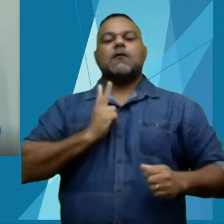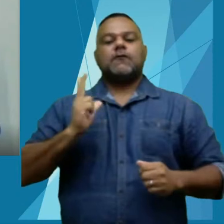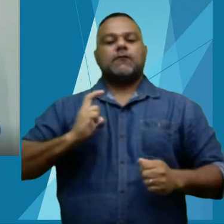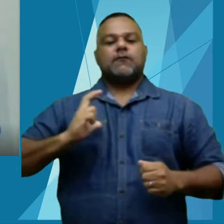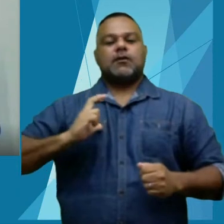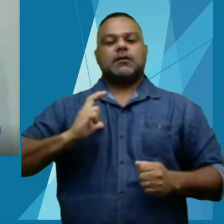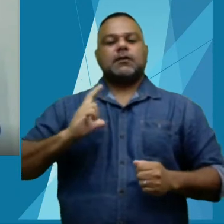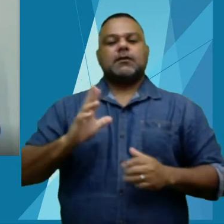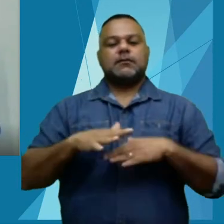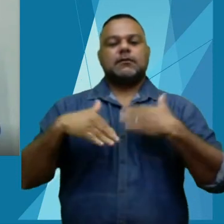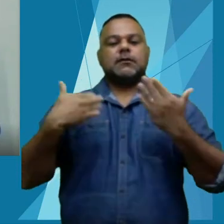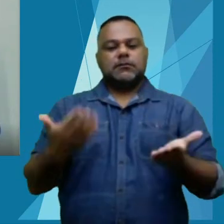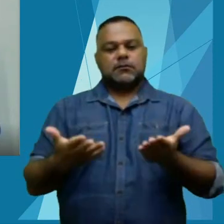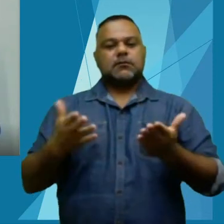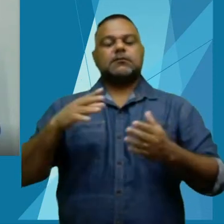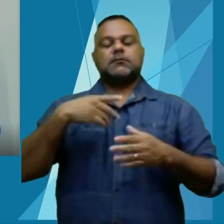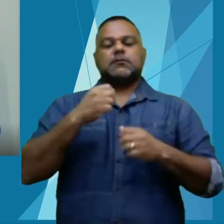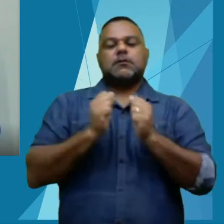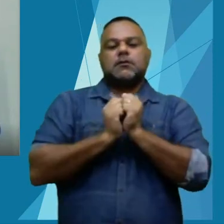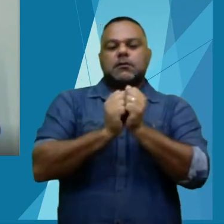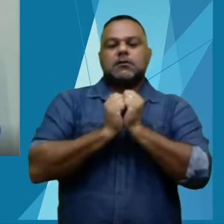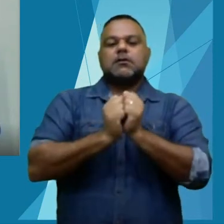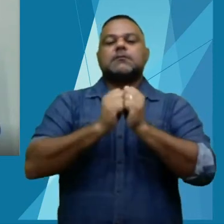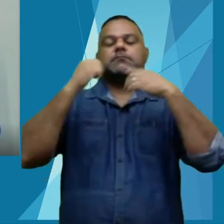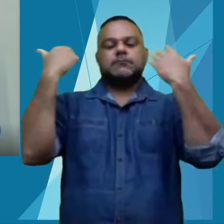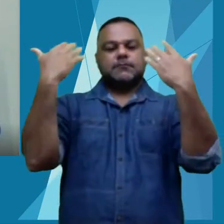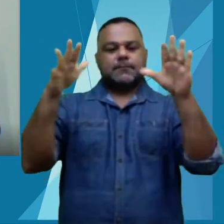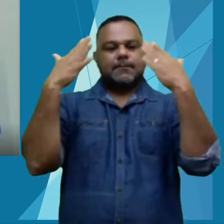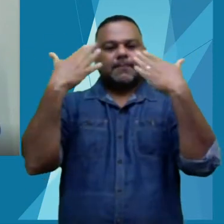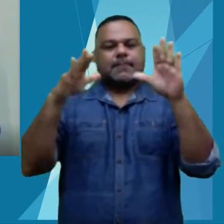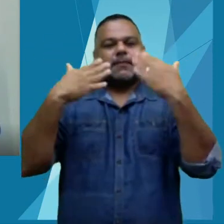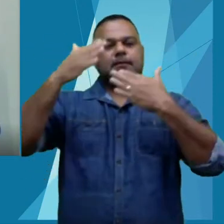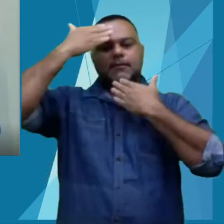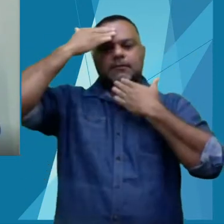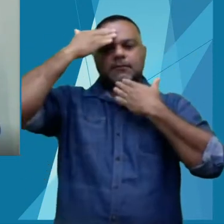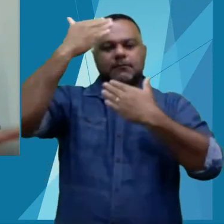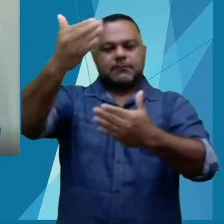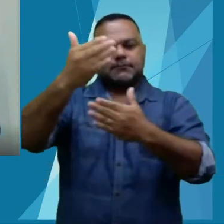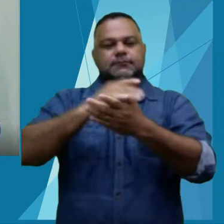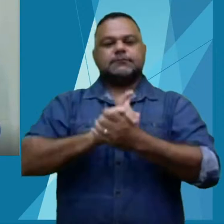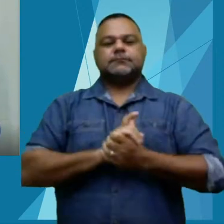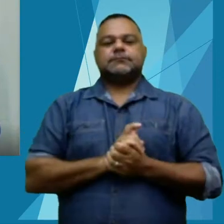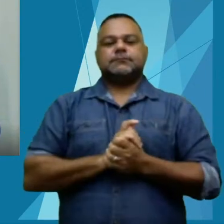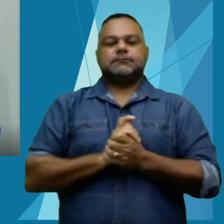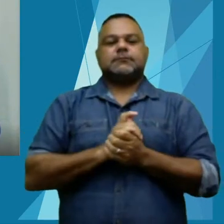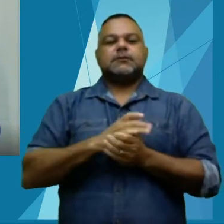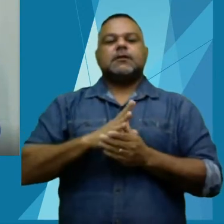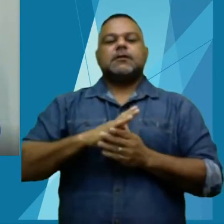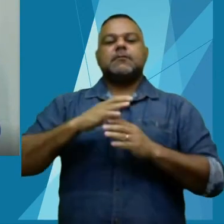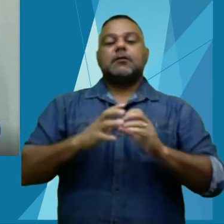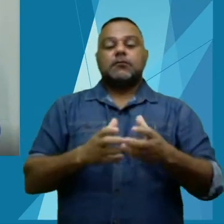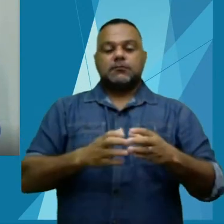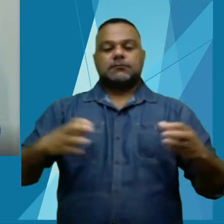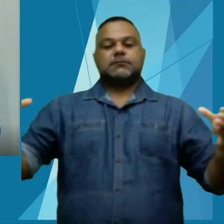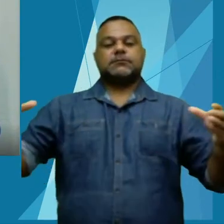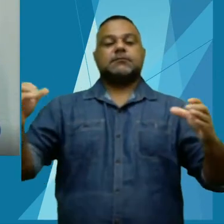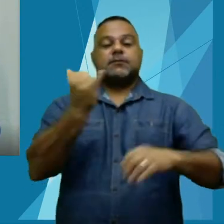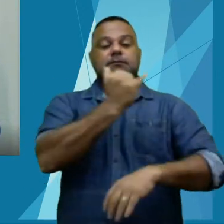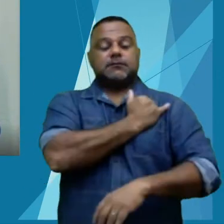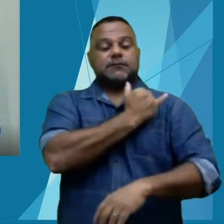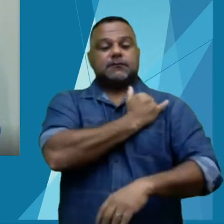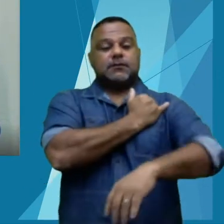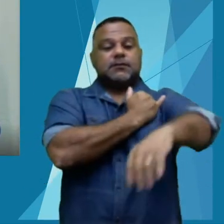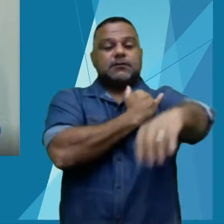estão envolvidos neste evento, meus parabéns, muito obrigado pelo engrandecimento da nossa instituição. Então,